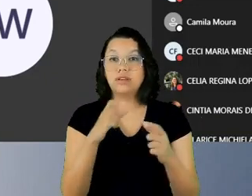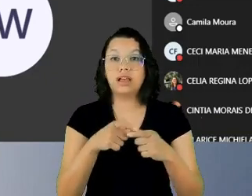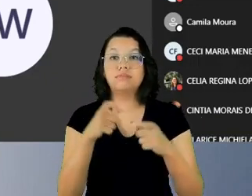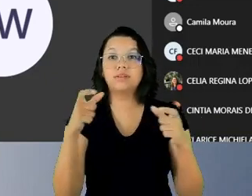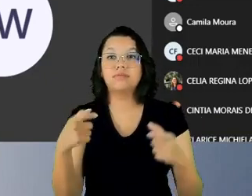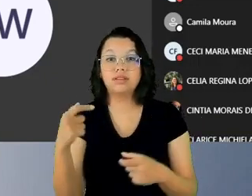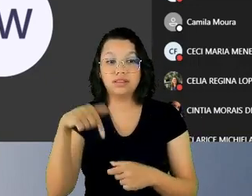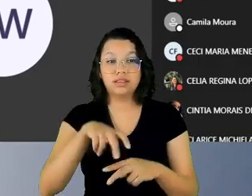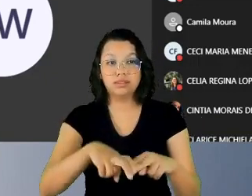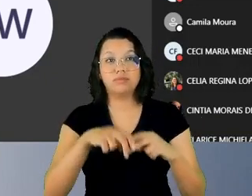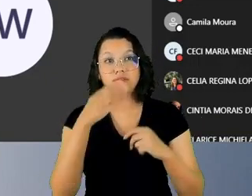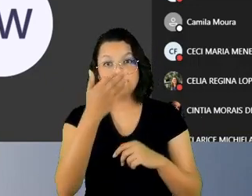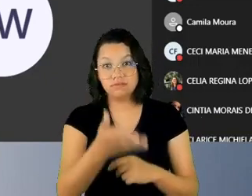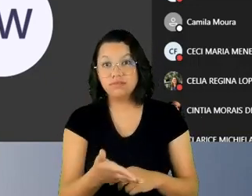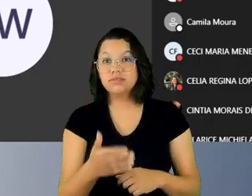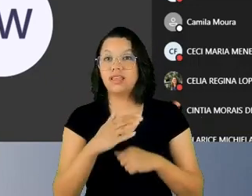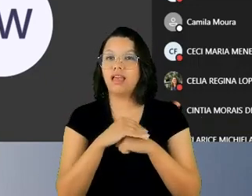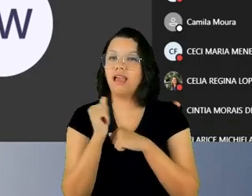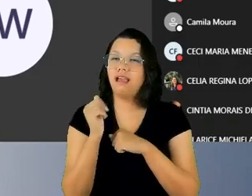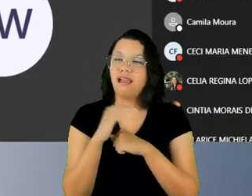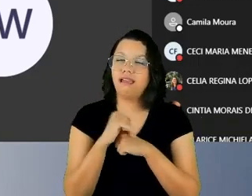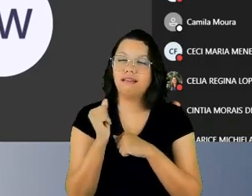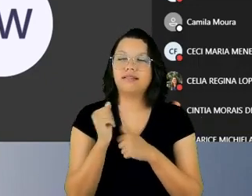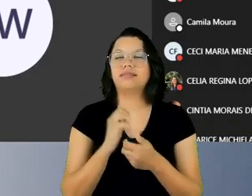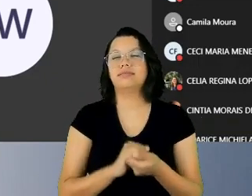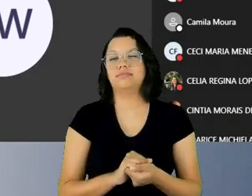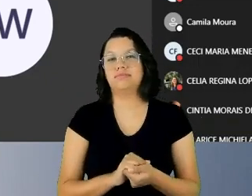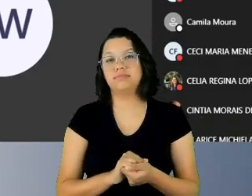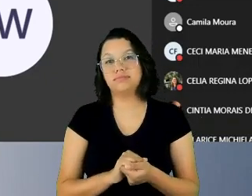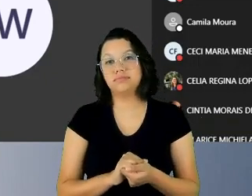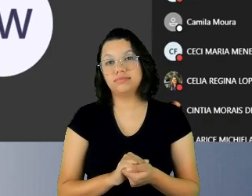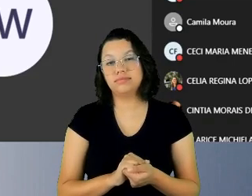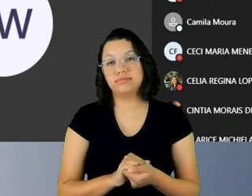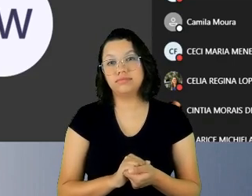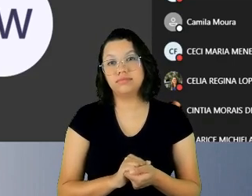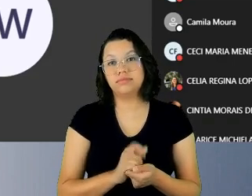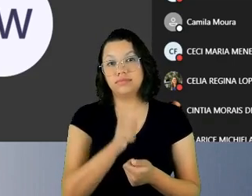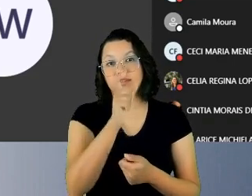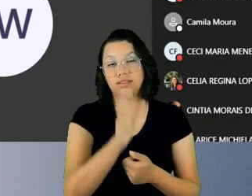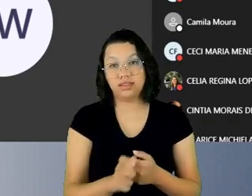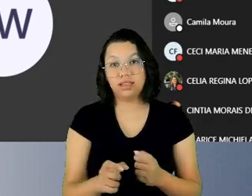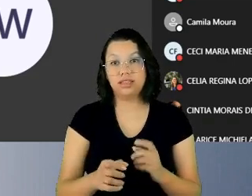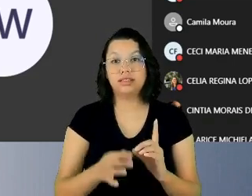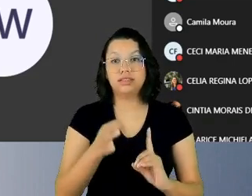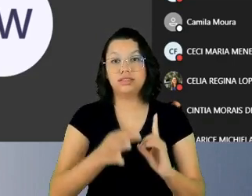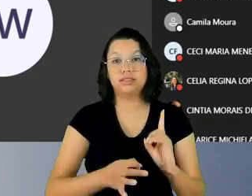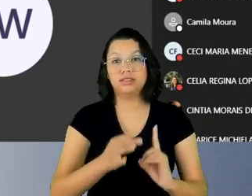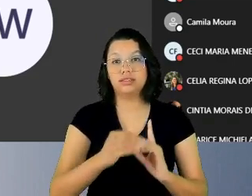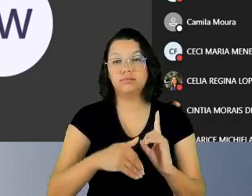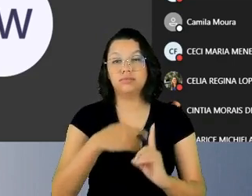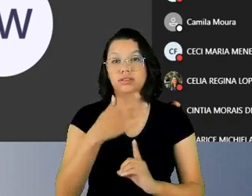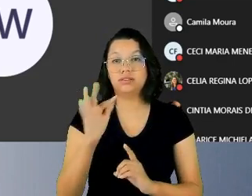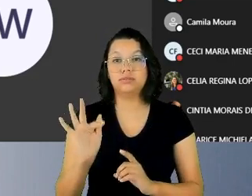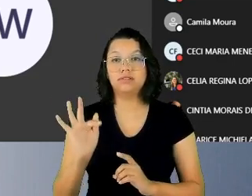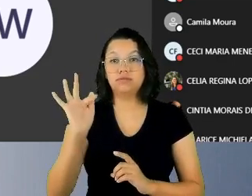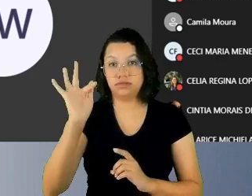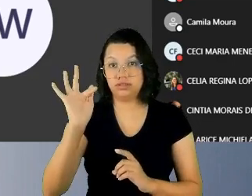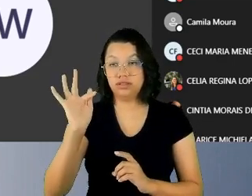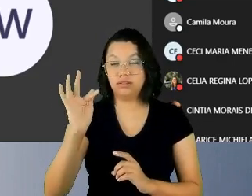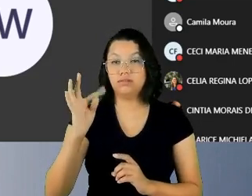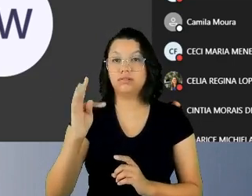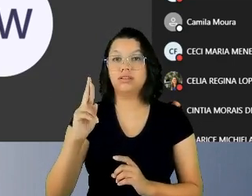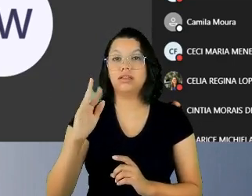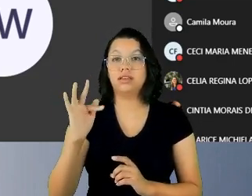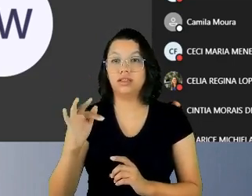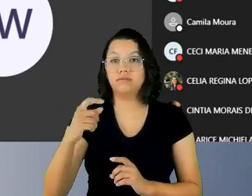Ela que é desembargadora federal emérita do TRF1, especialista em direito